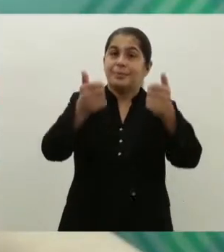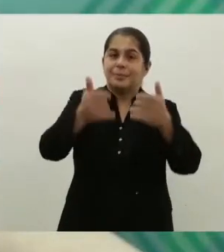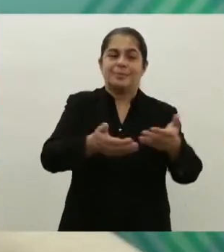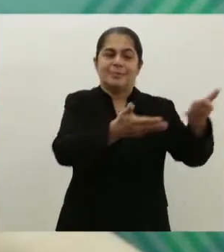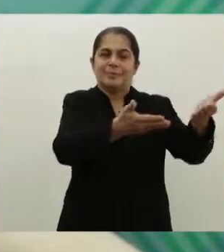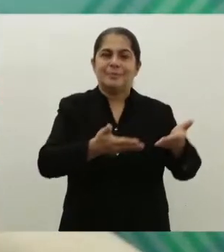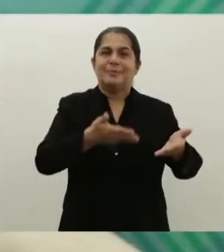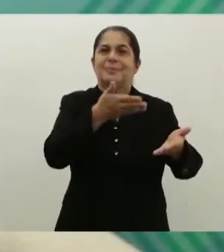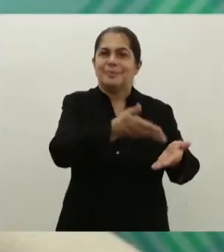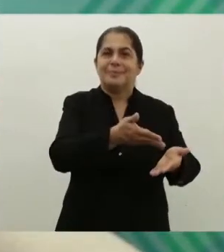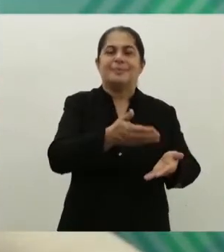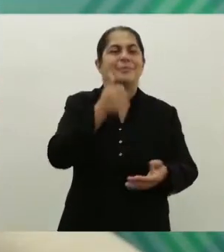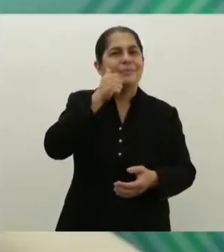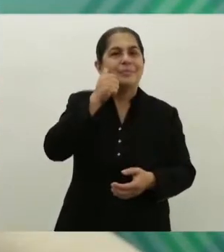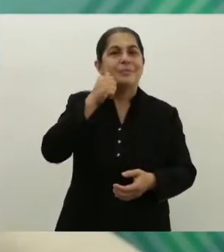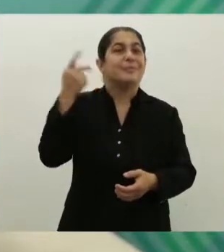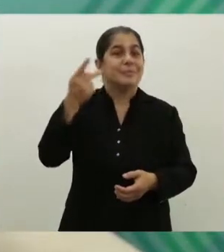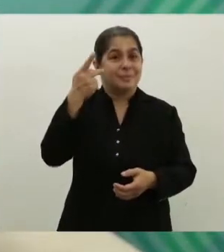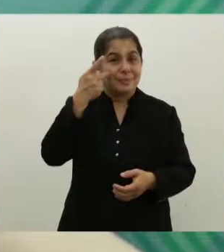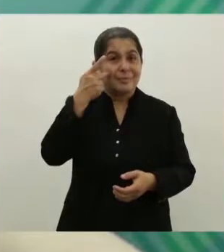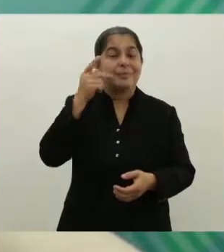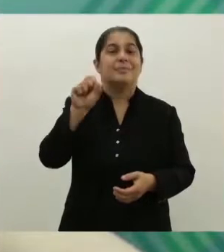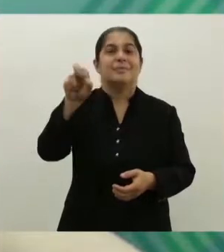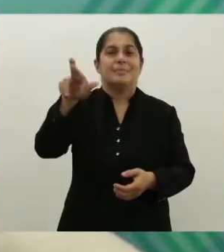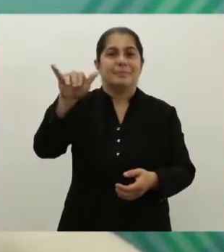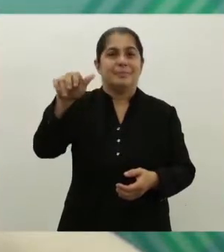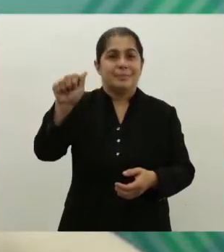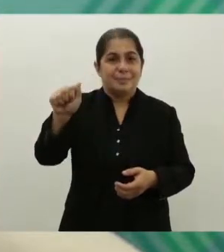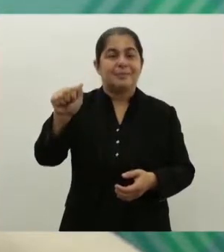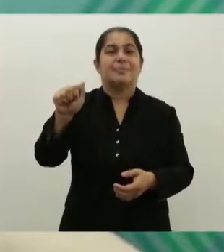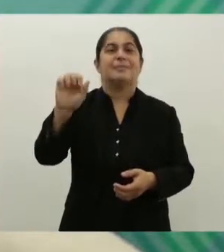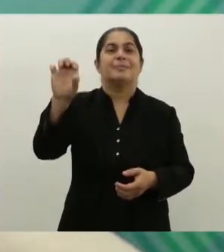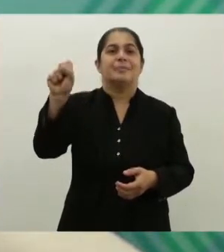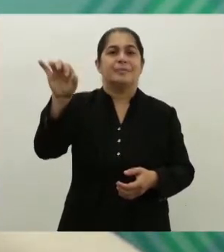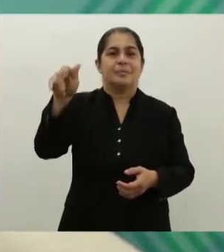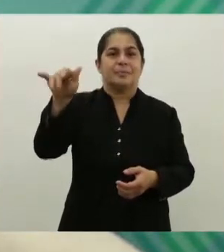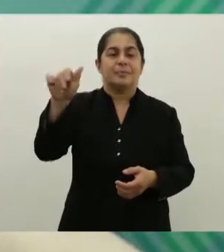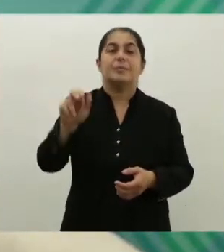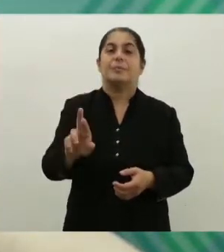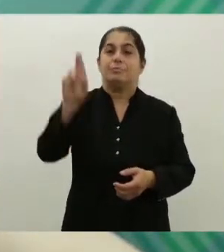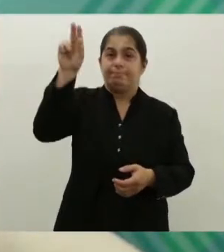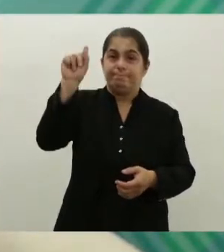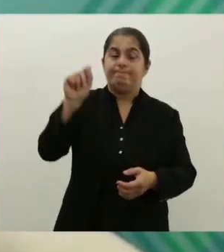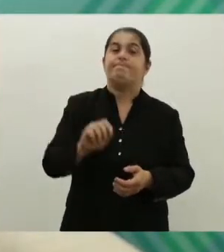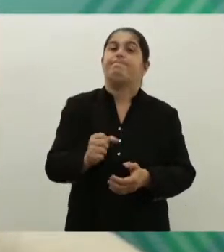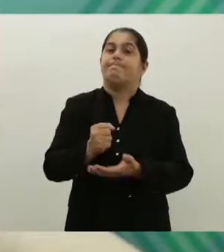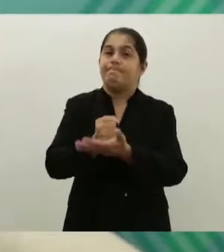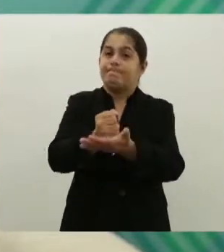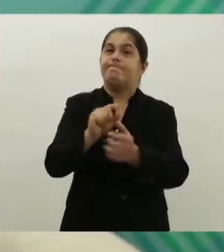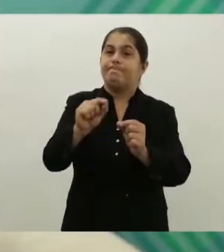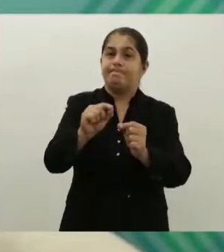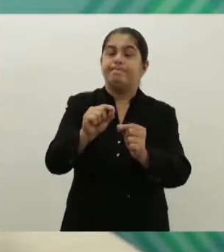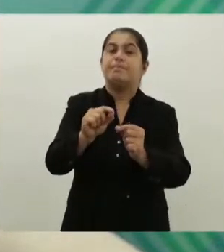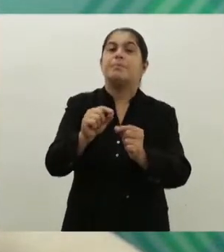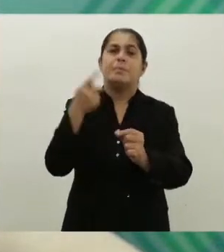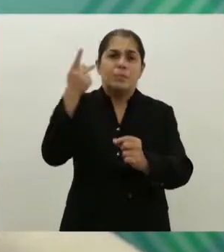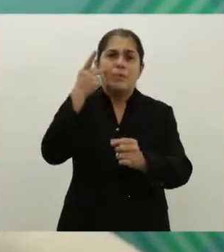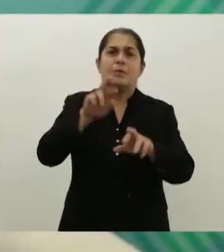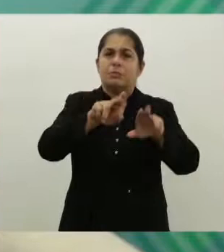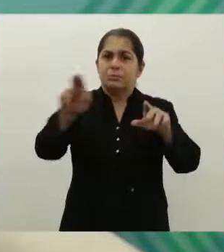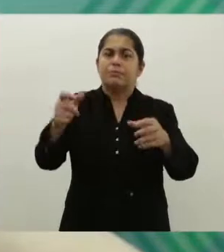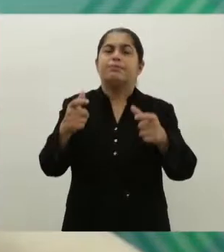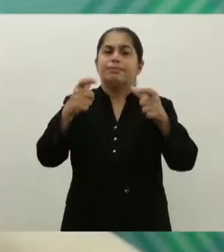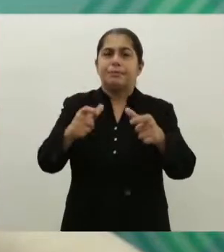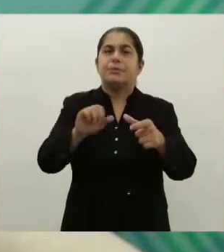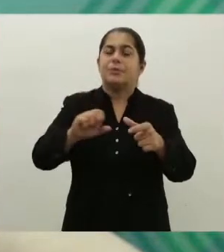Nesta edição, recebemos em nosso estúdio a promotora de justiça, Soraya Escorel. Ela coordena o CAOP, o Centro de Apoio Operacional às